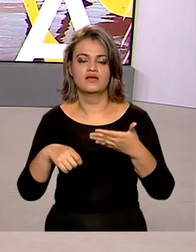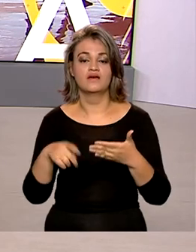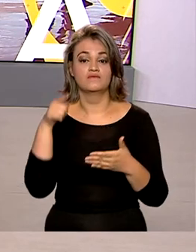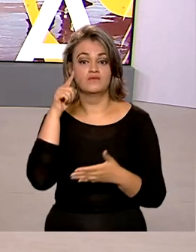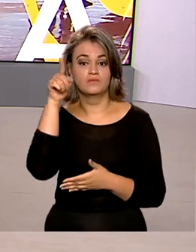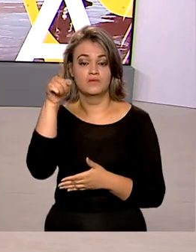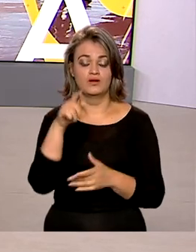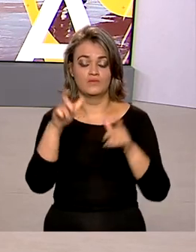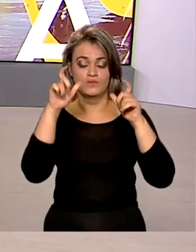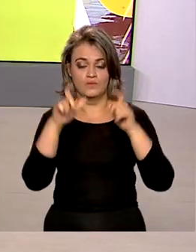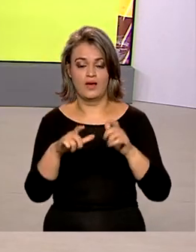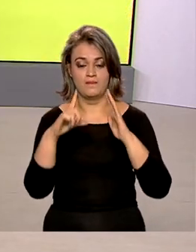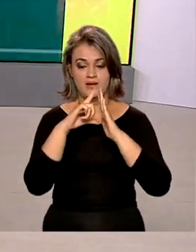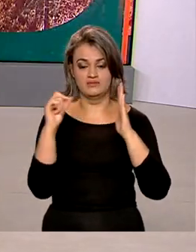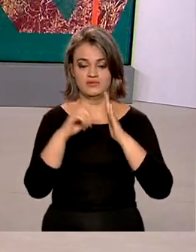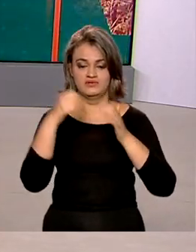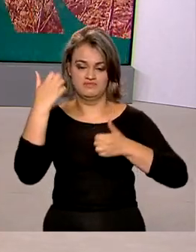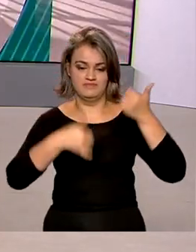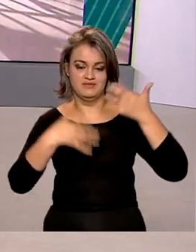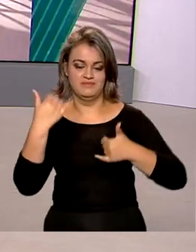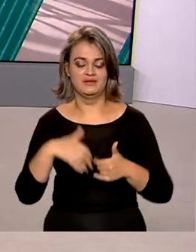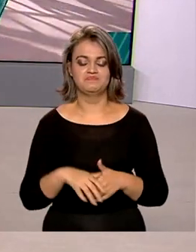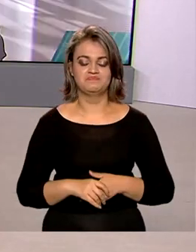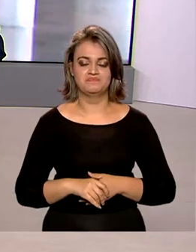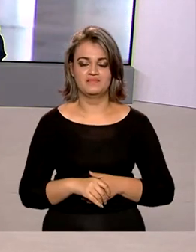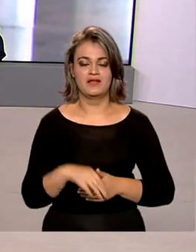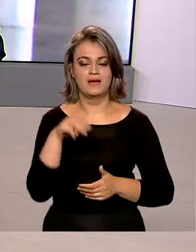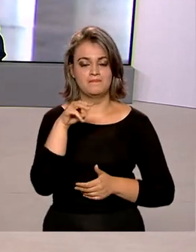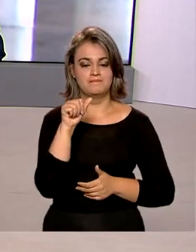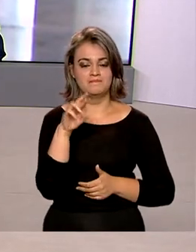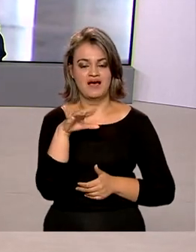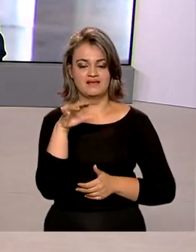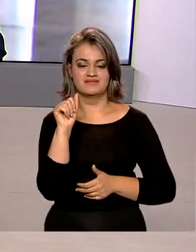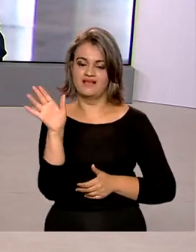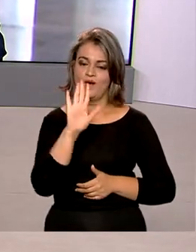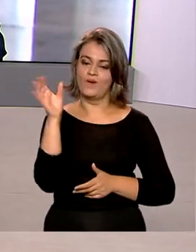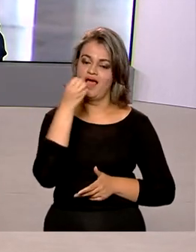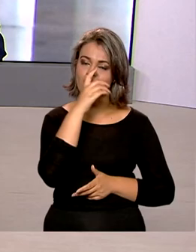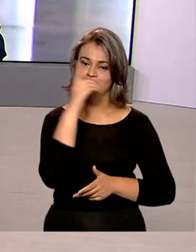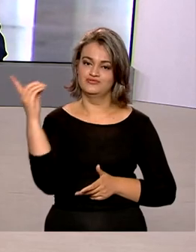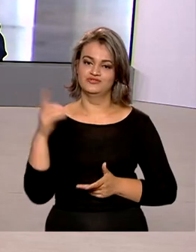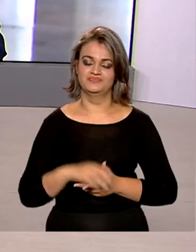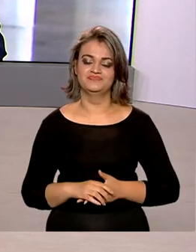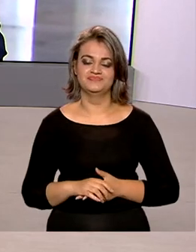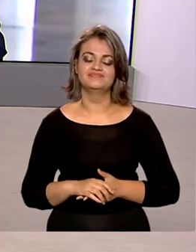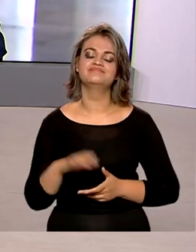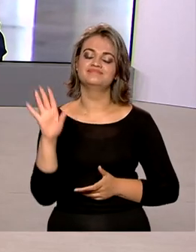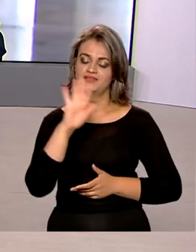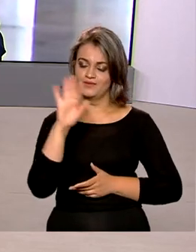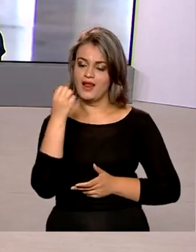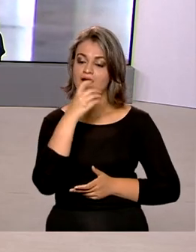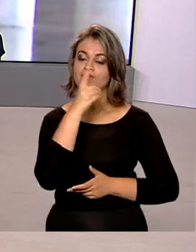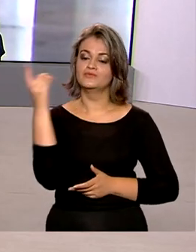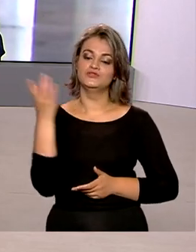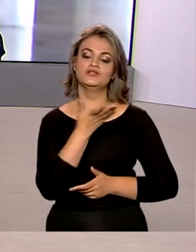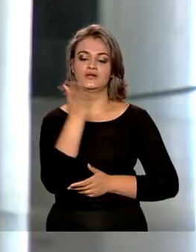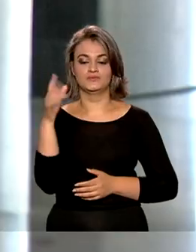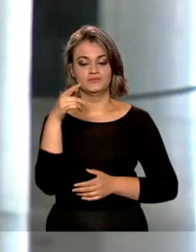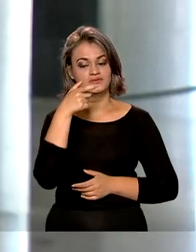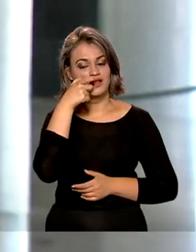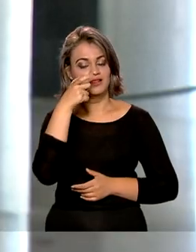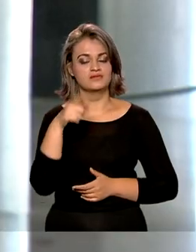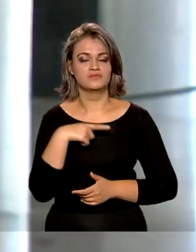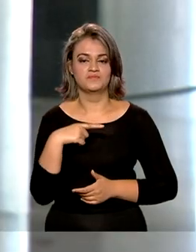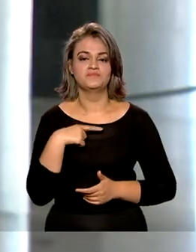Vamos ao Palácio do Planalto saber os detalhes com Márcia Fernandes? Márcia Fernandes, bom dia pra você! Oi Renata, bom dia pra você, bom dia a todos que nos